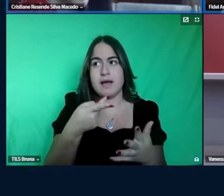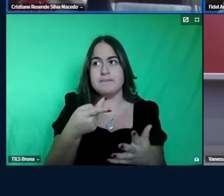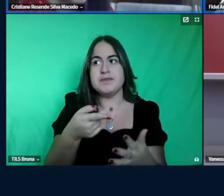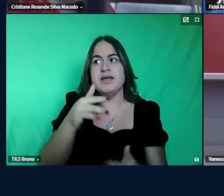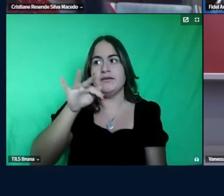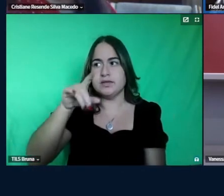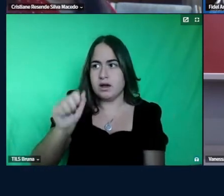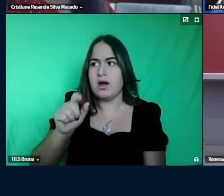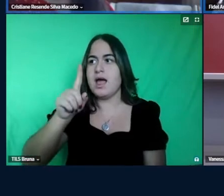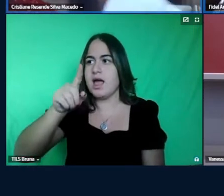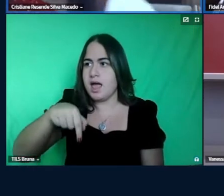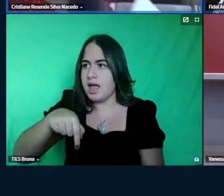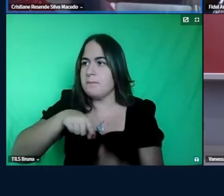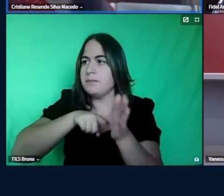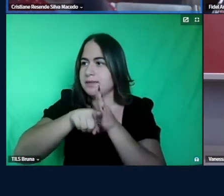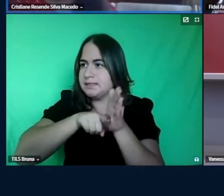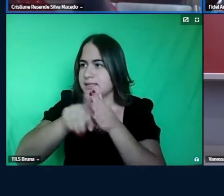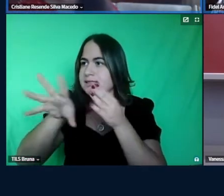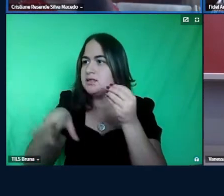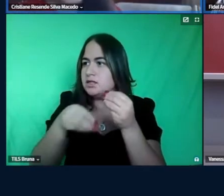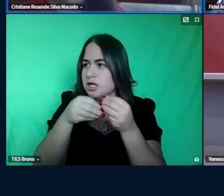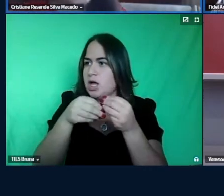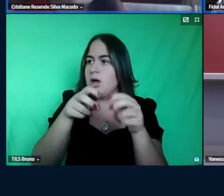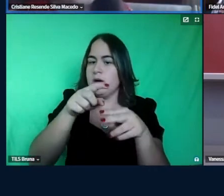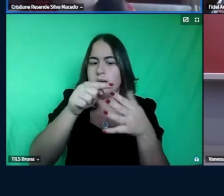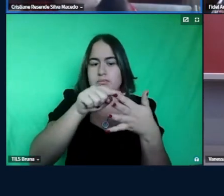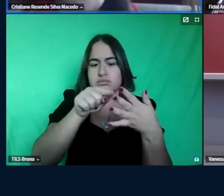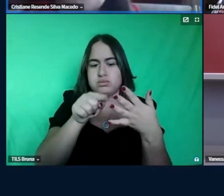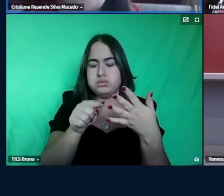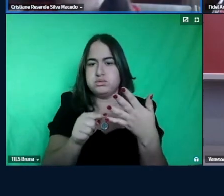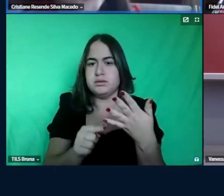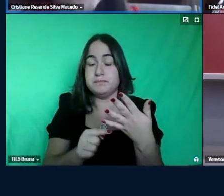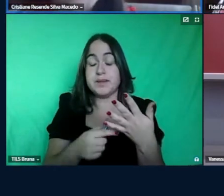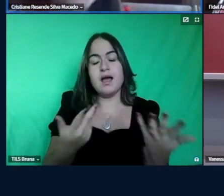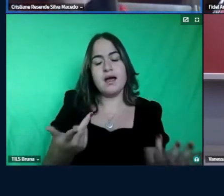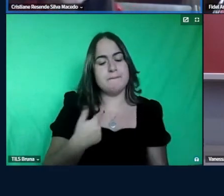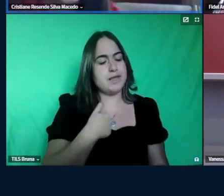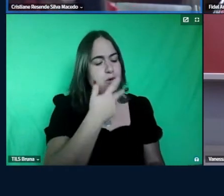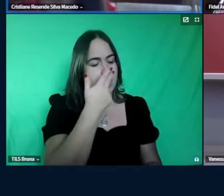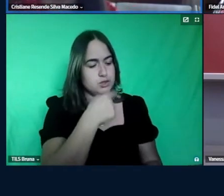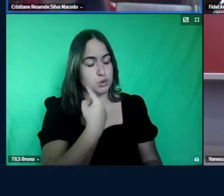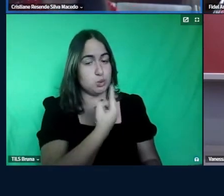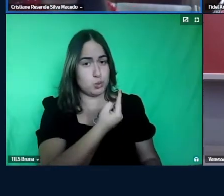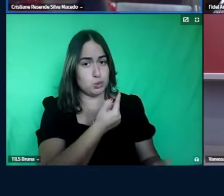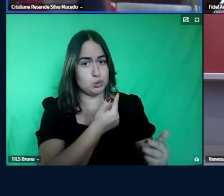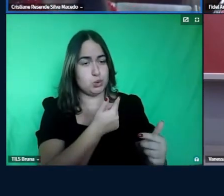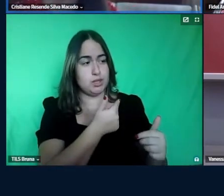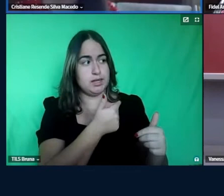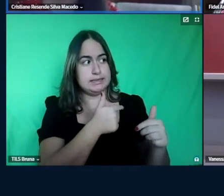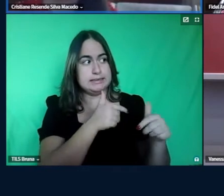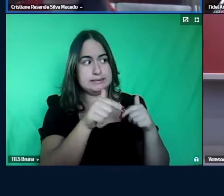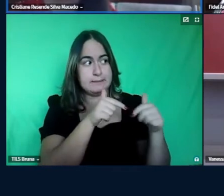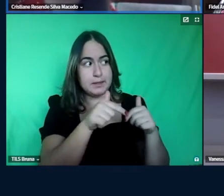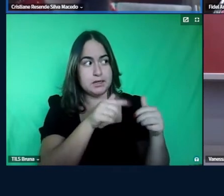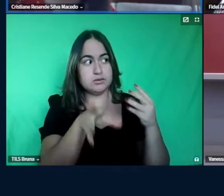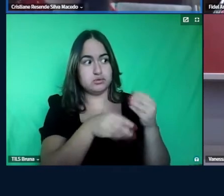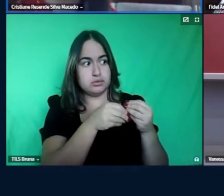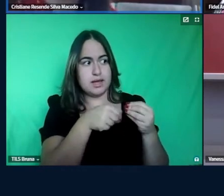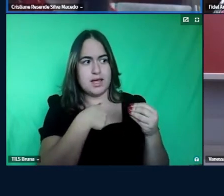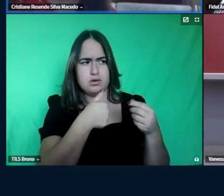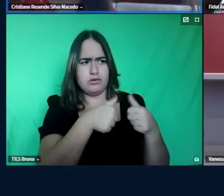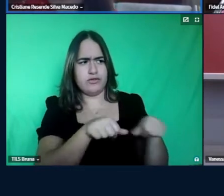por isso eu acho eu acho que o nosso trabalho colaborativo como o senhor colocou eu não fiquei na posição de a